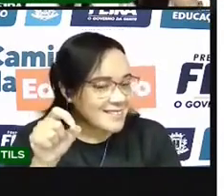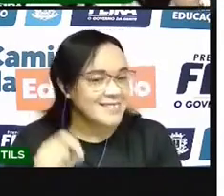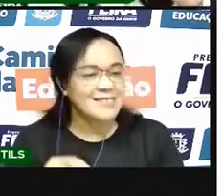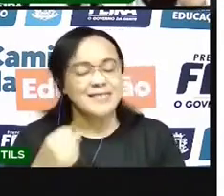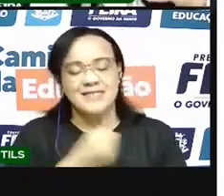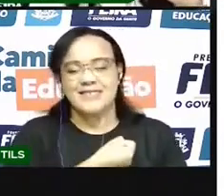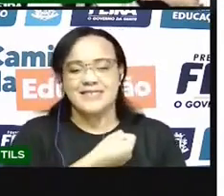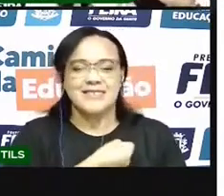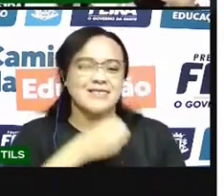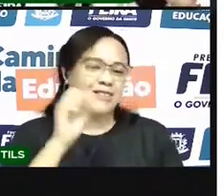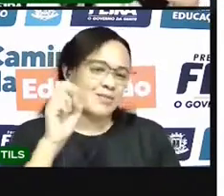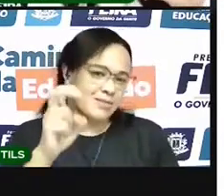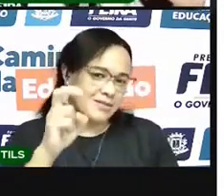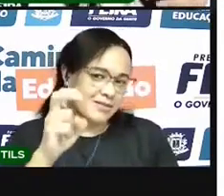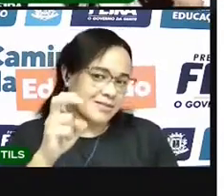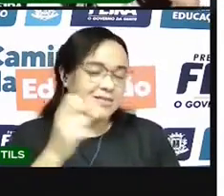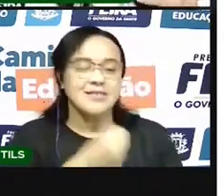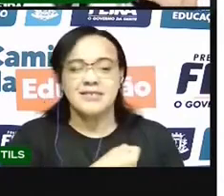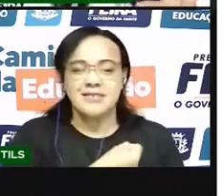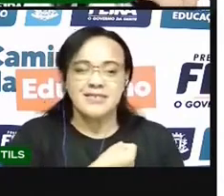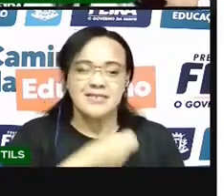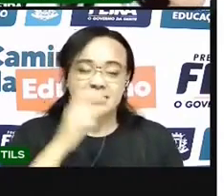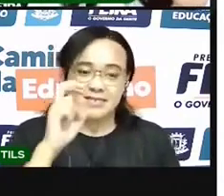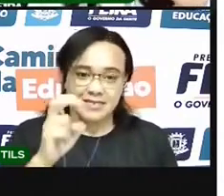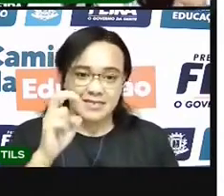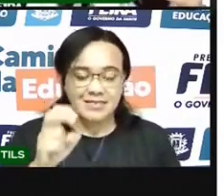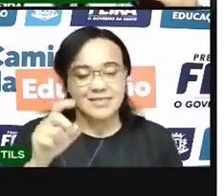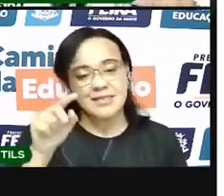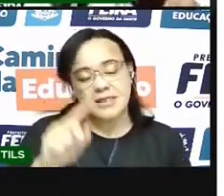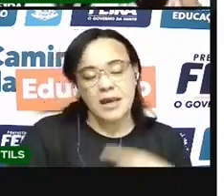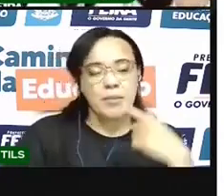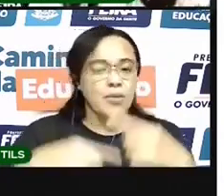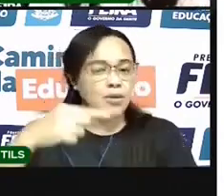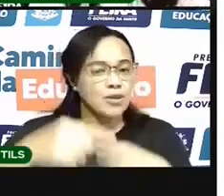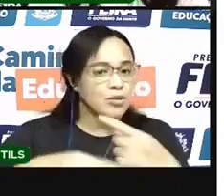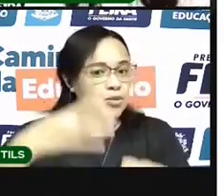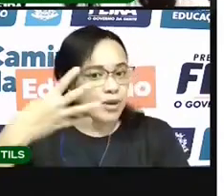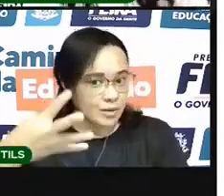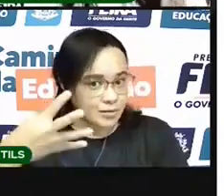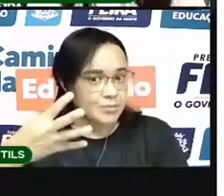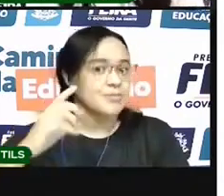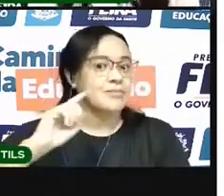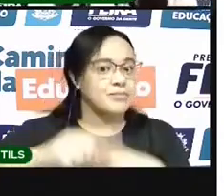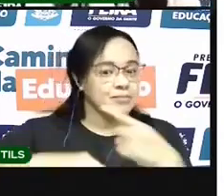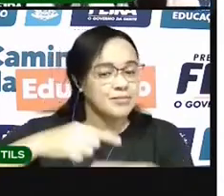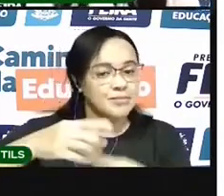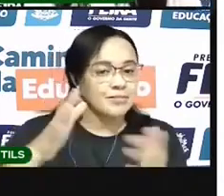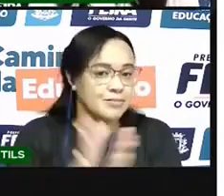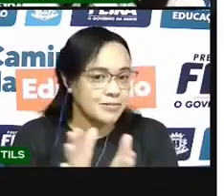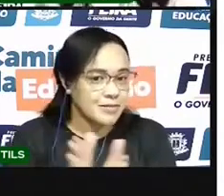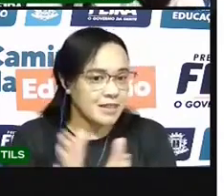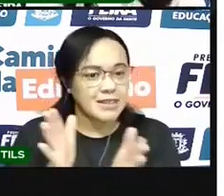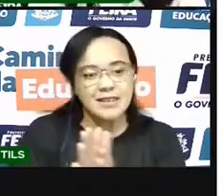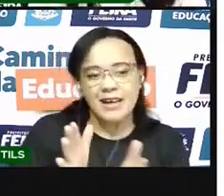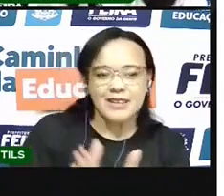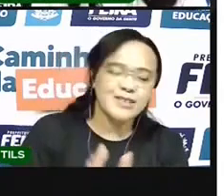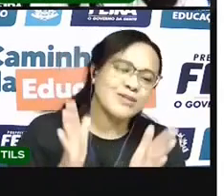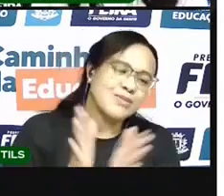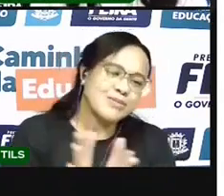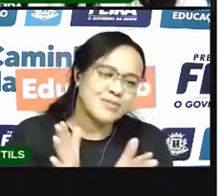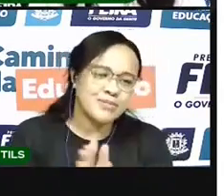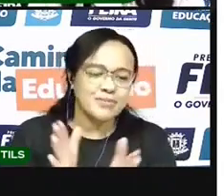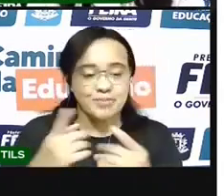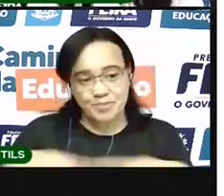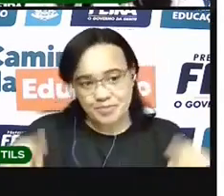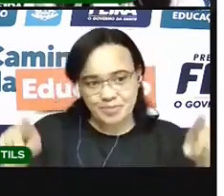Número 5. Número 5. Ele vem depois do 4. Faz tatatum tum. Faz tum tum ta